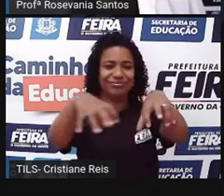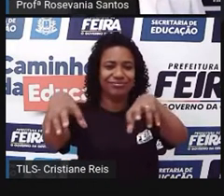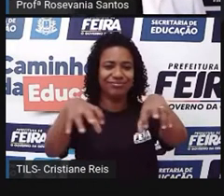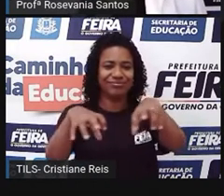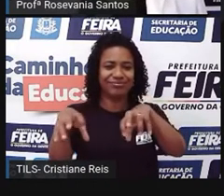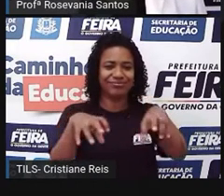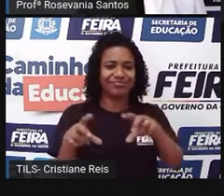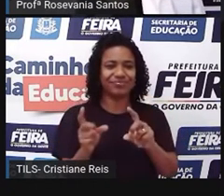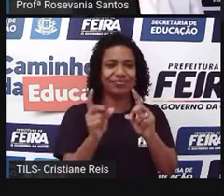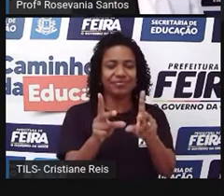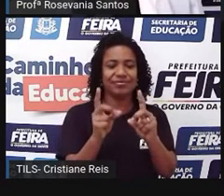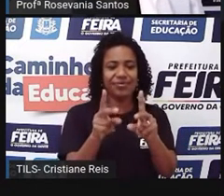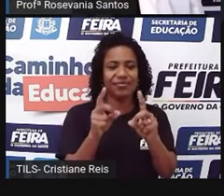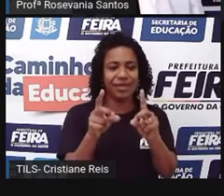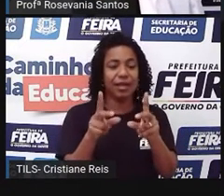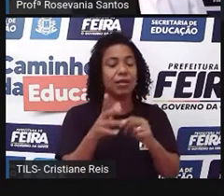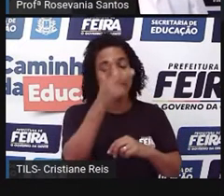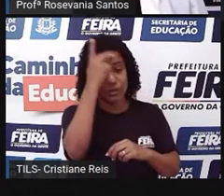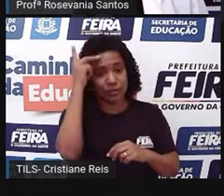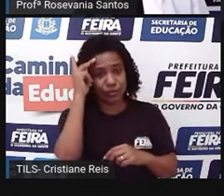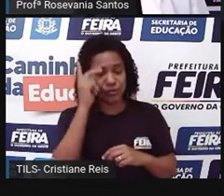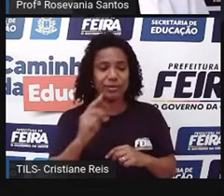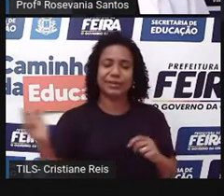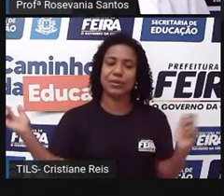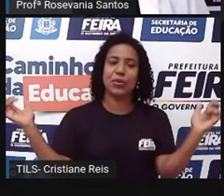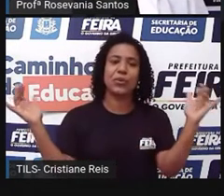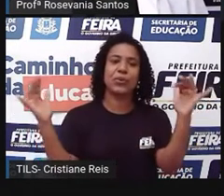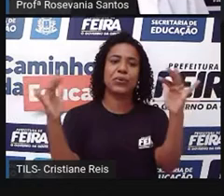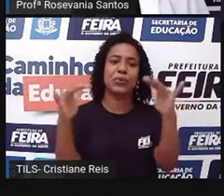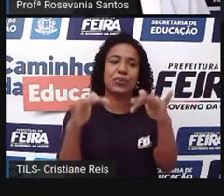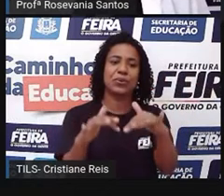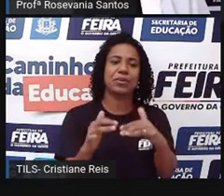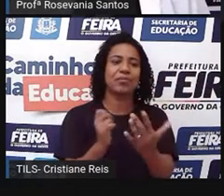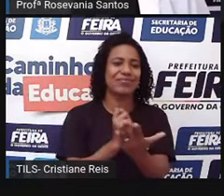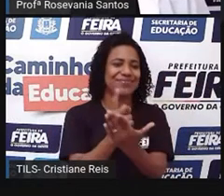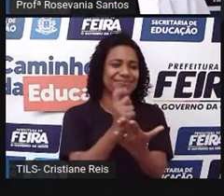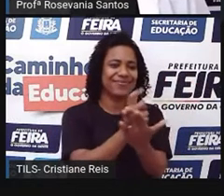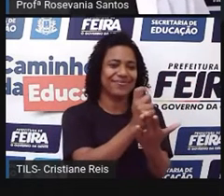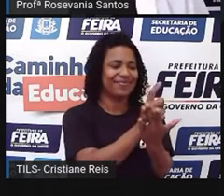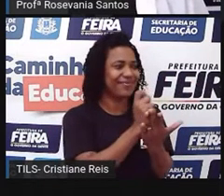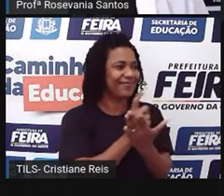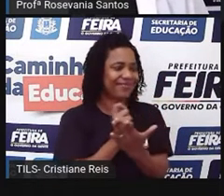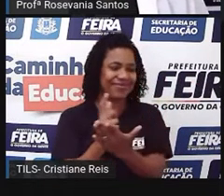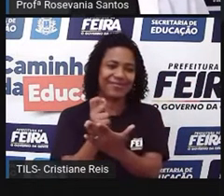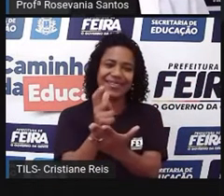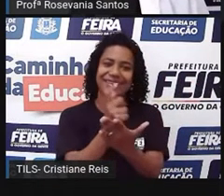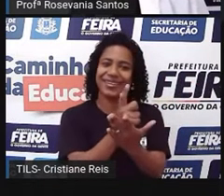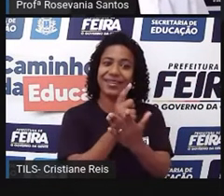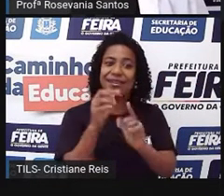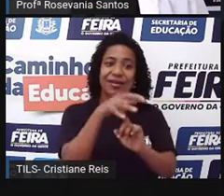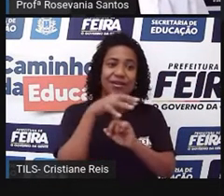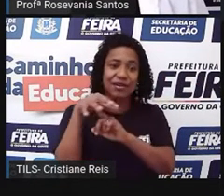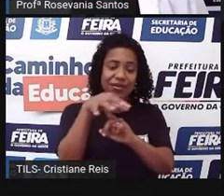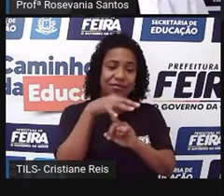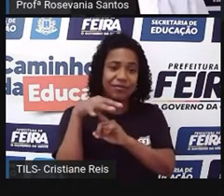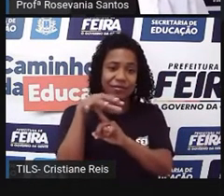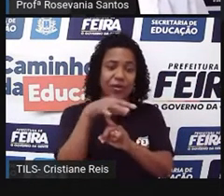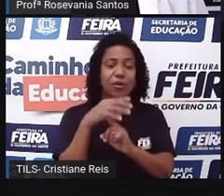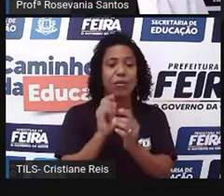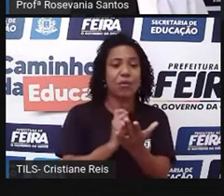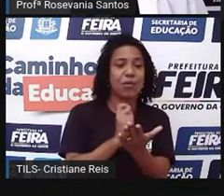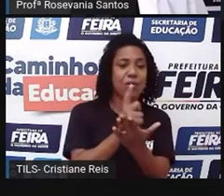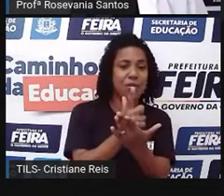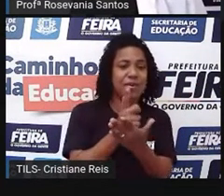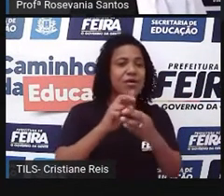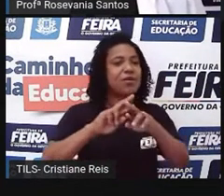fregueses ali, né, que são os consumidores, como você já aprendeu agora, né, vai à feira e eles desfrutam.